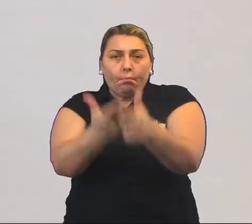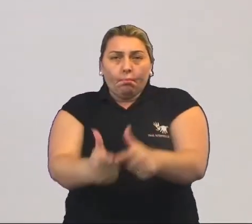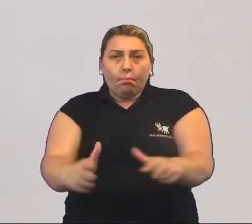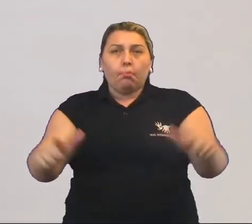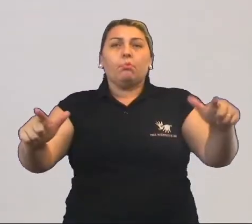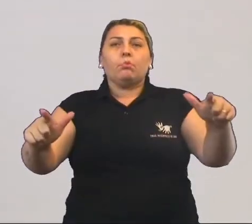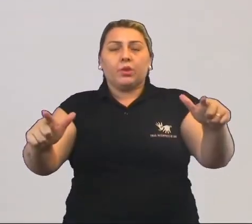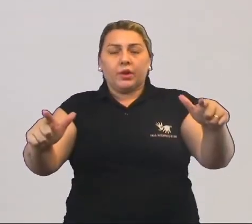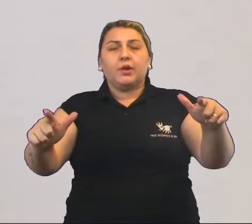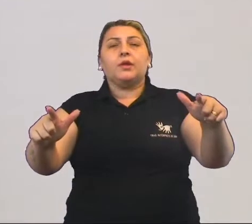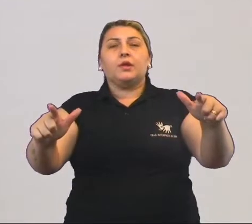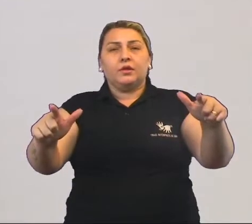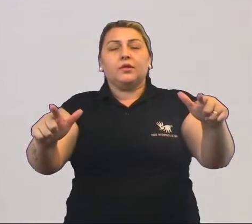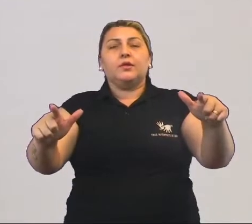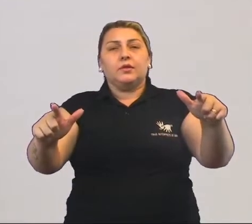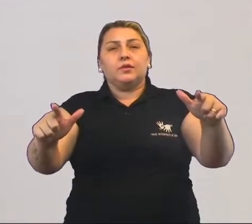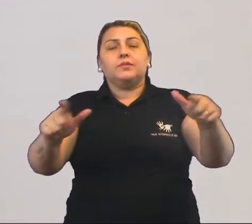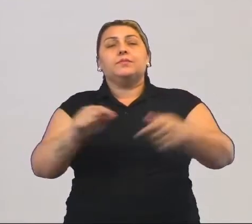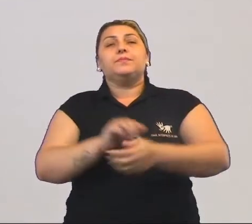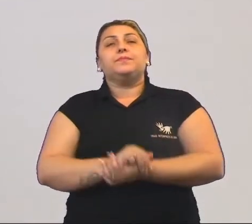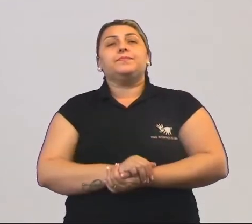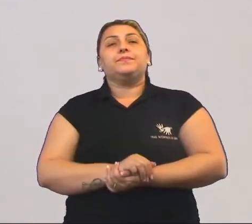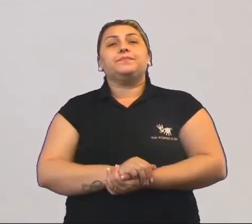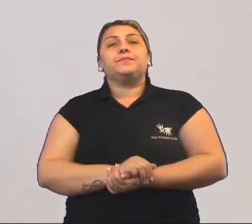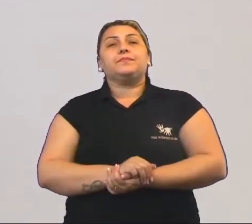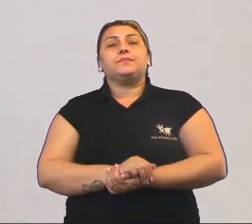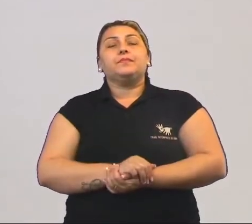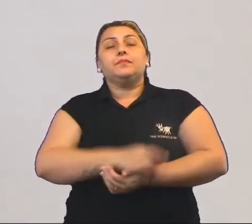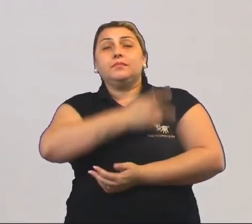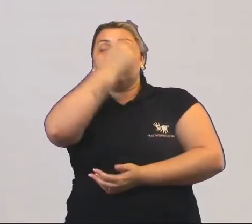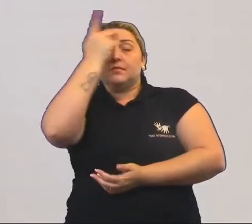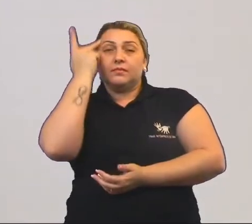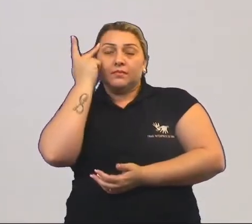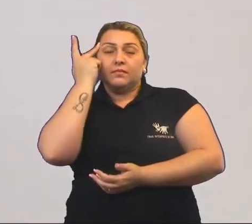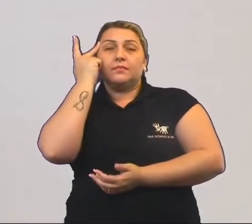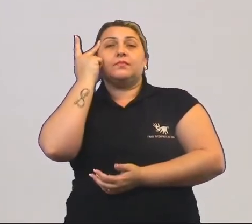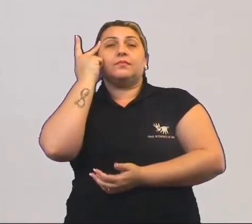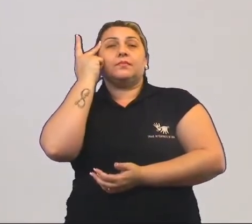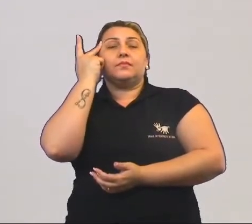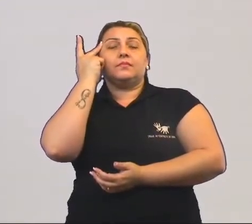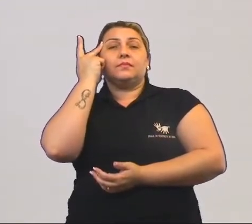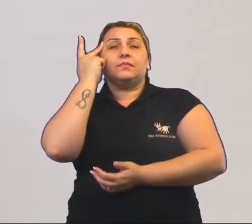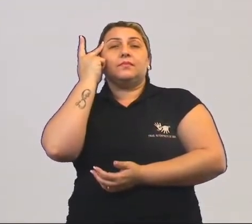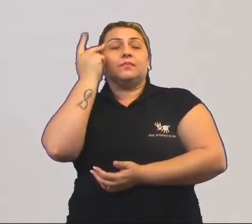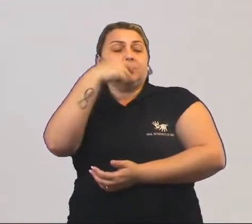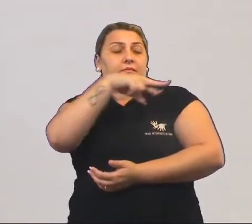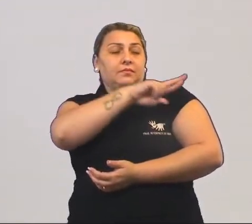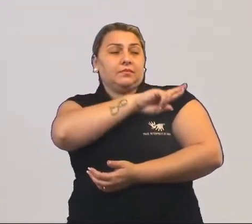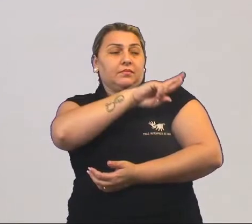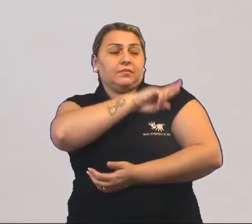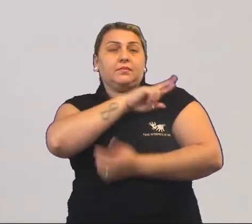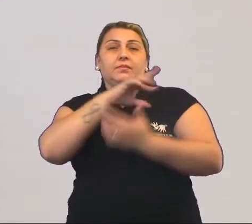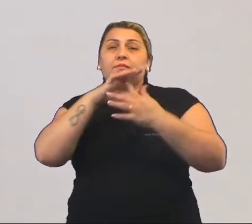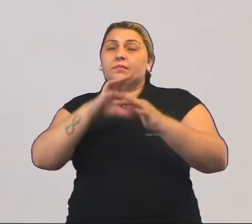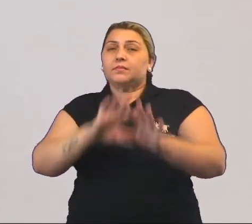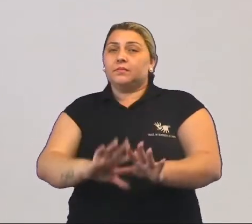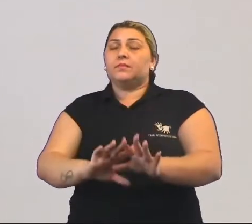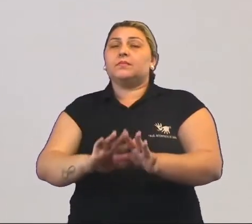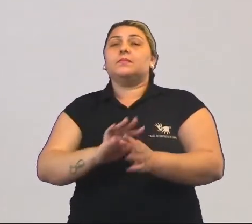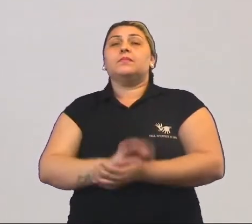no sertão mesmo, as pessoas, os vaqueiros que eram responsáveis por eles, deixavam eles